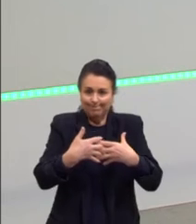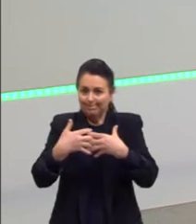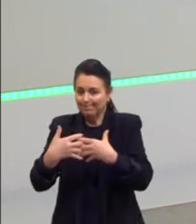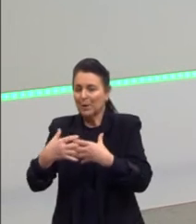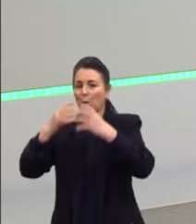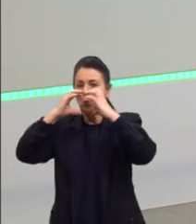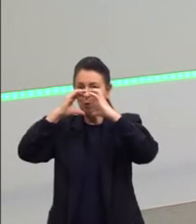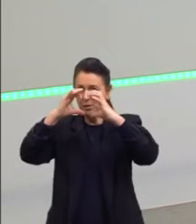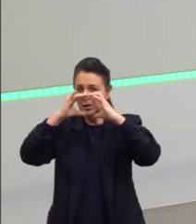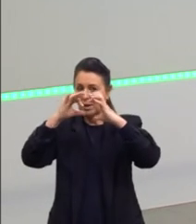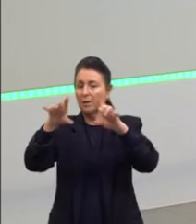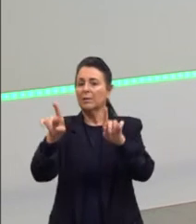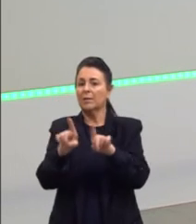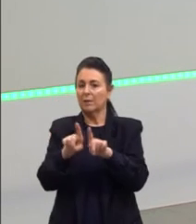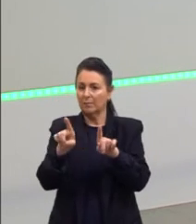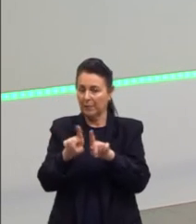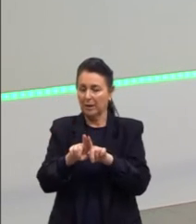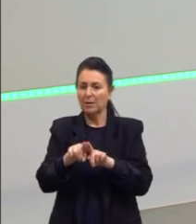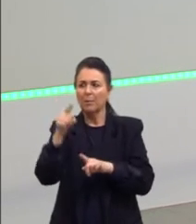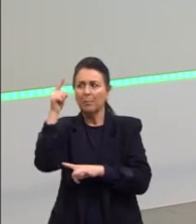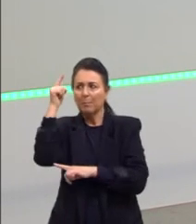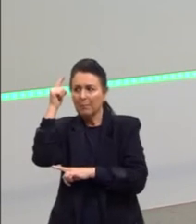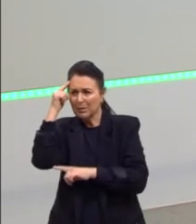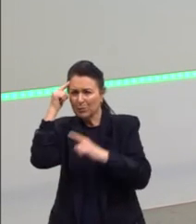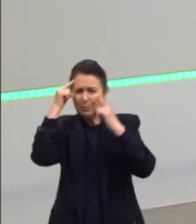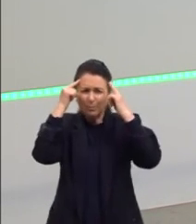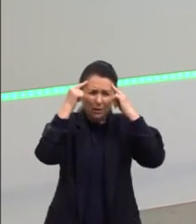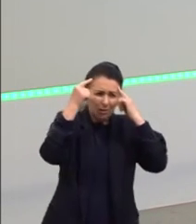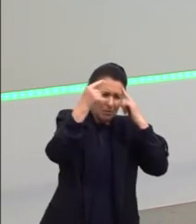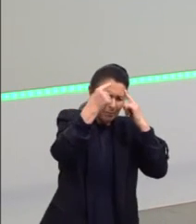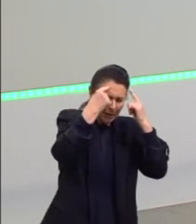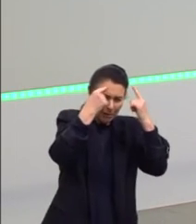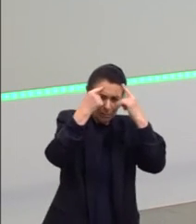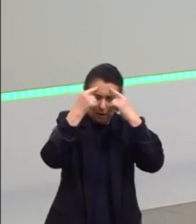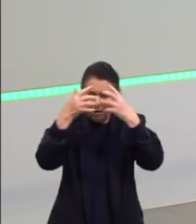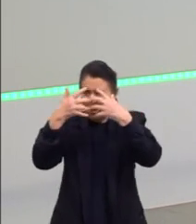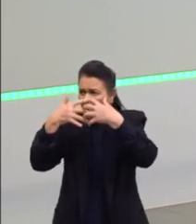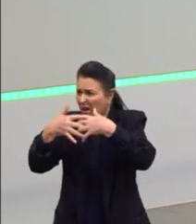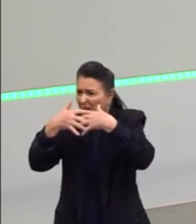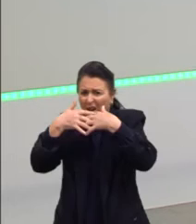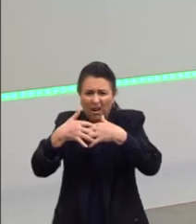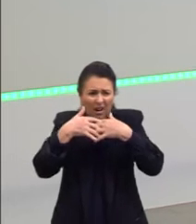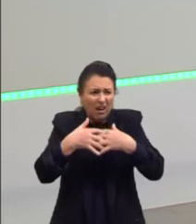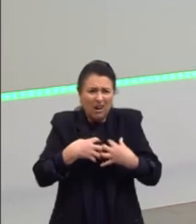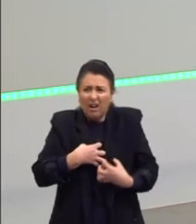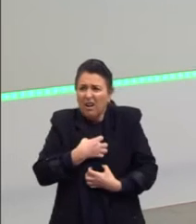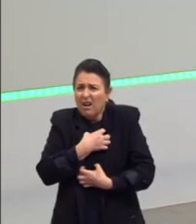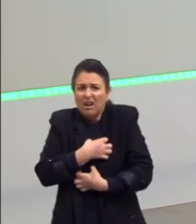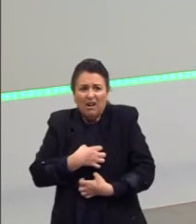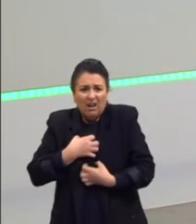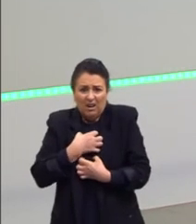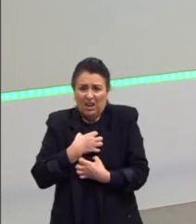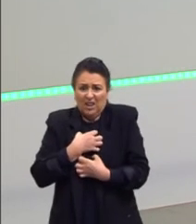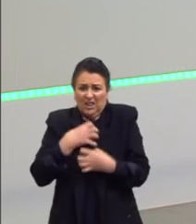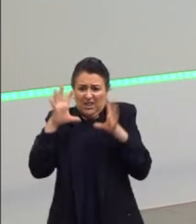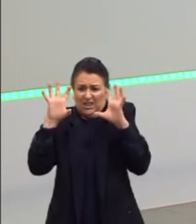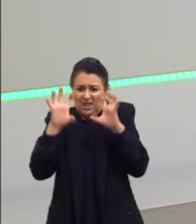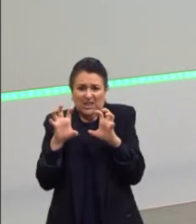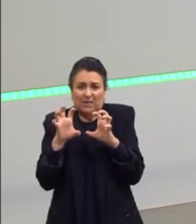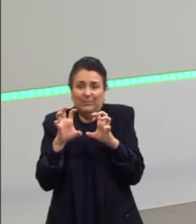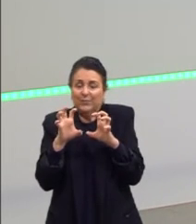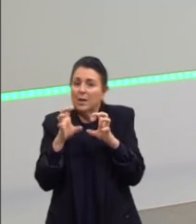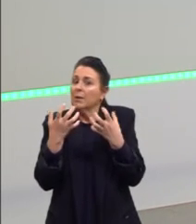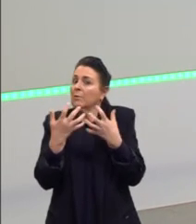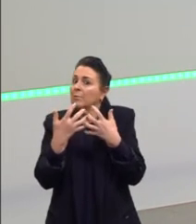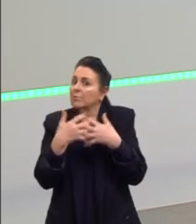cérebro funciona mais ou menos assim. Se a gente está pensando muita coisa, fazendo muita coisa, algumas coisas travam e acabam por não funcionar muito